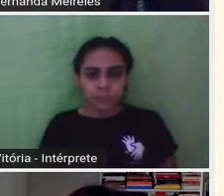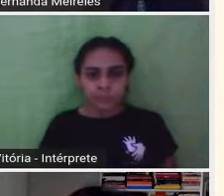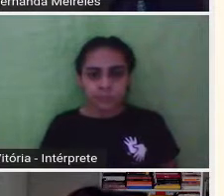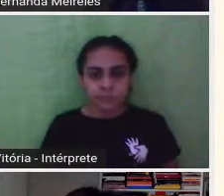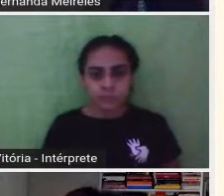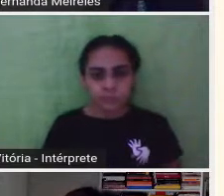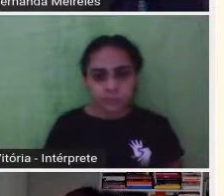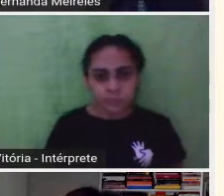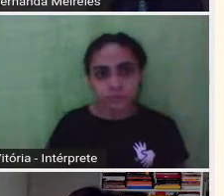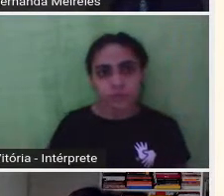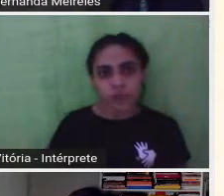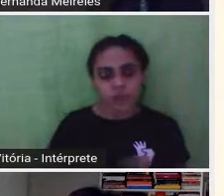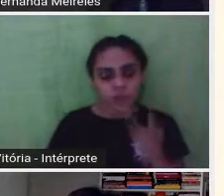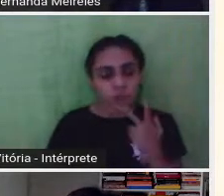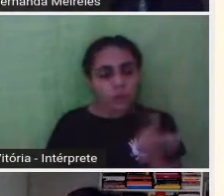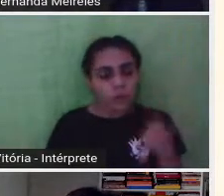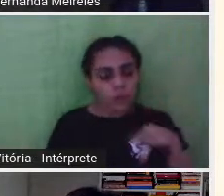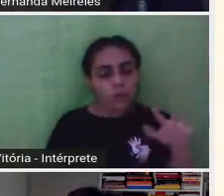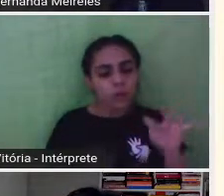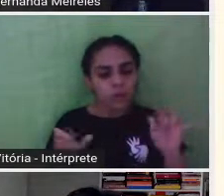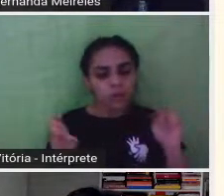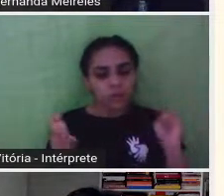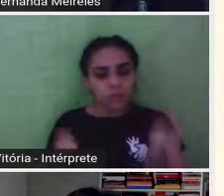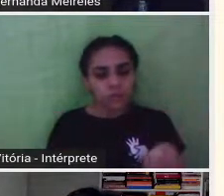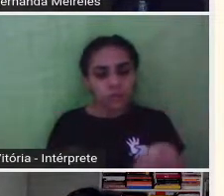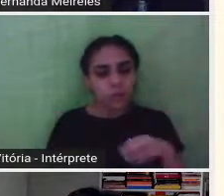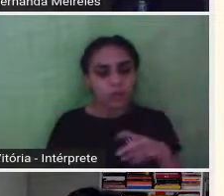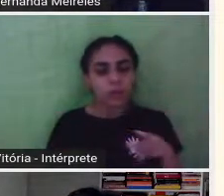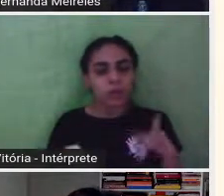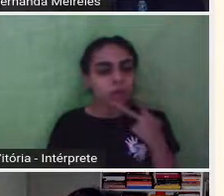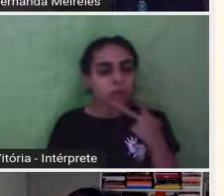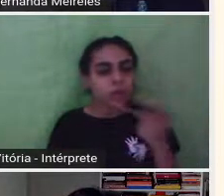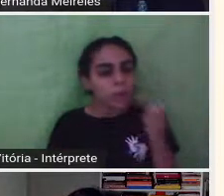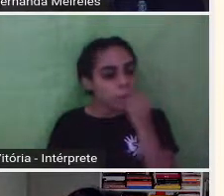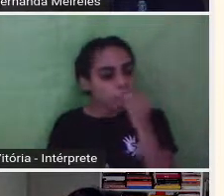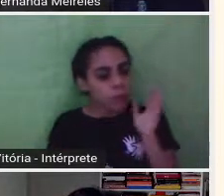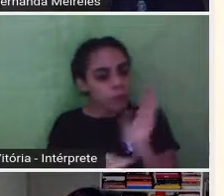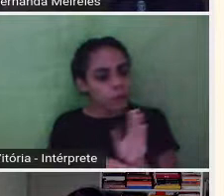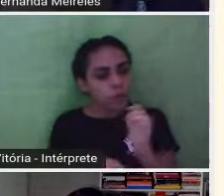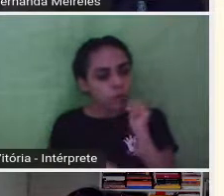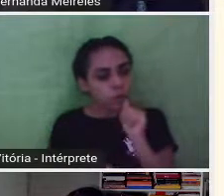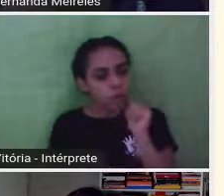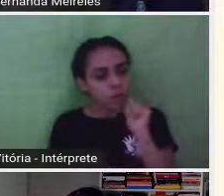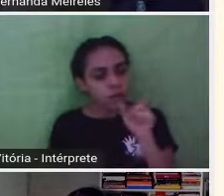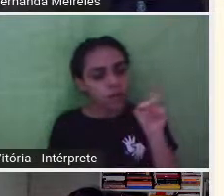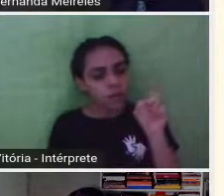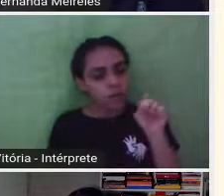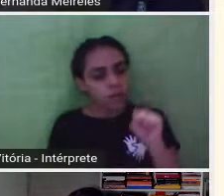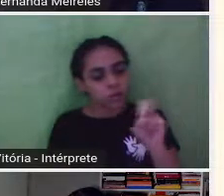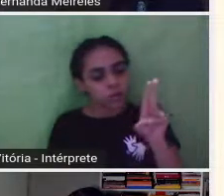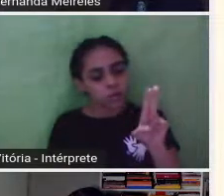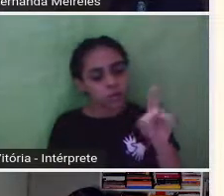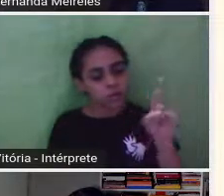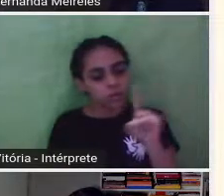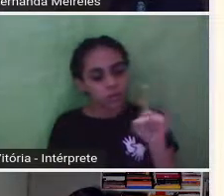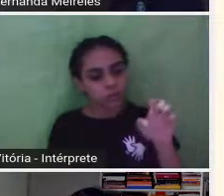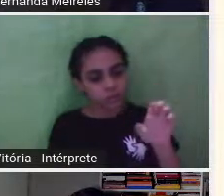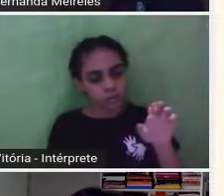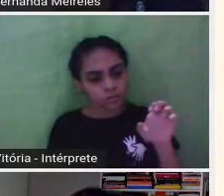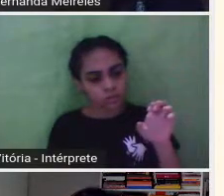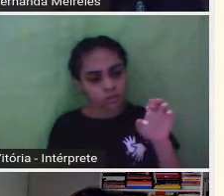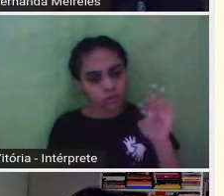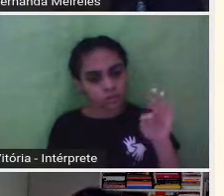a gente está perto do final, quero dizer boa tarde também à Suzete Nunes que está passando aqui para conferir um pedacinho do